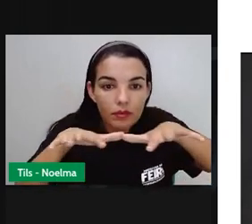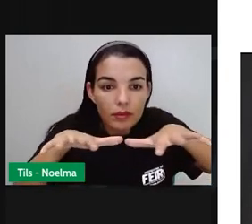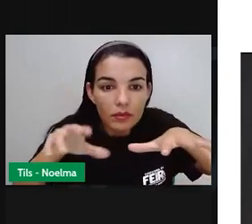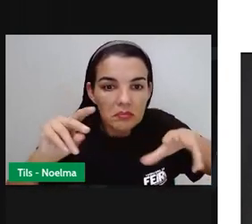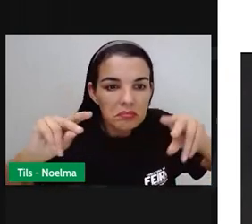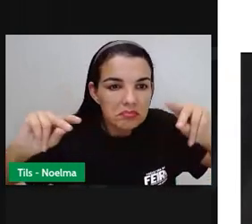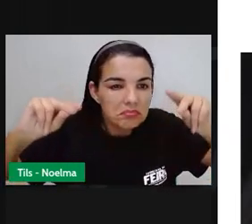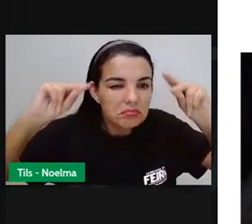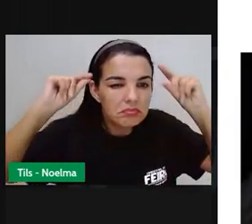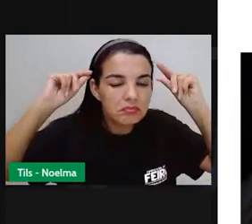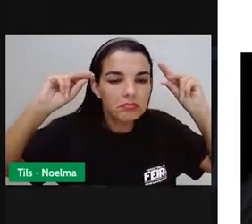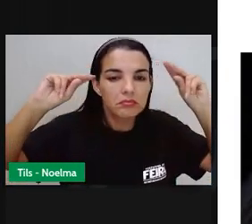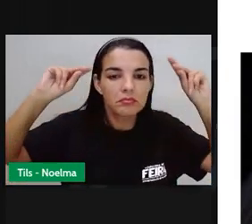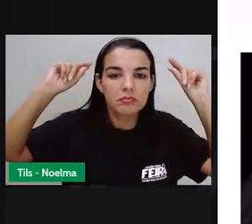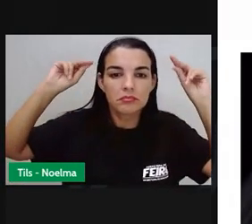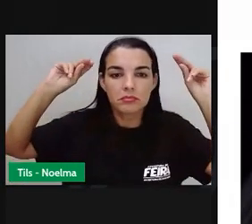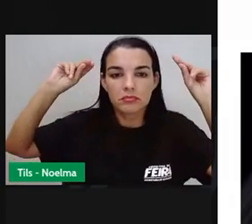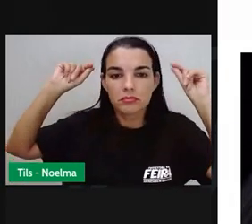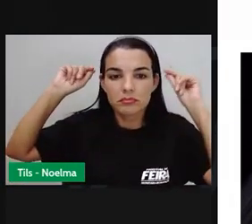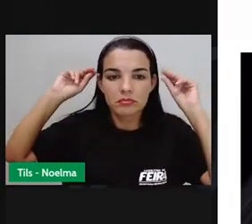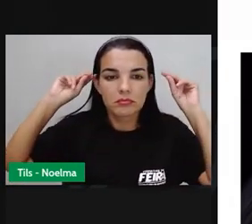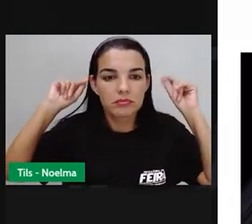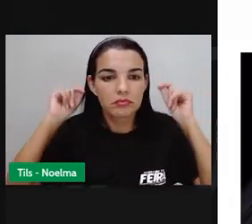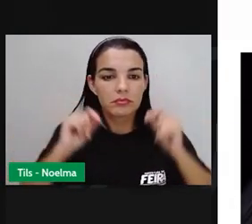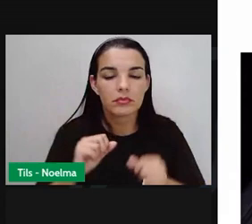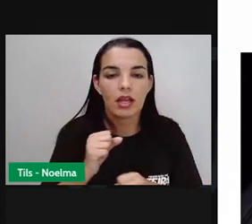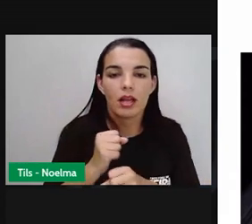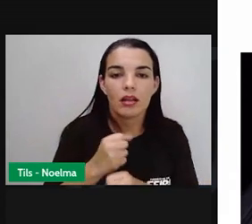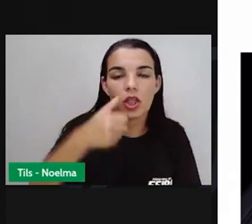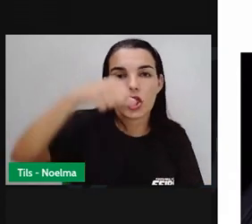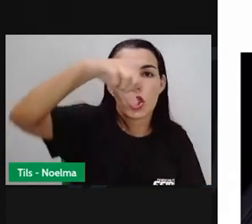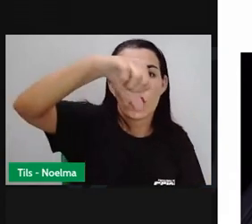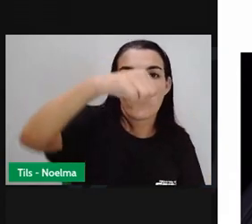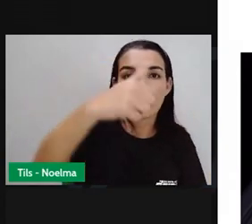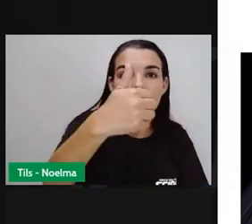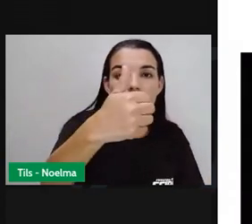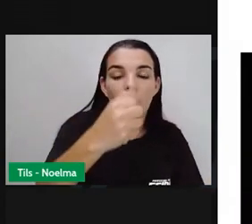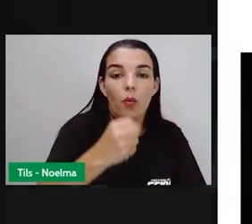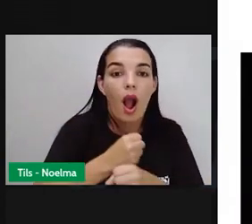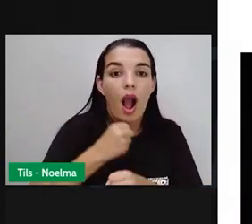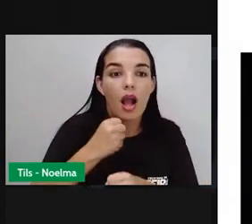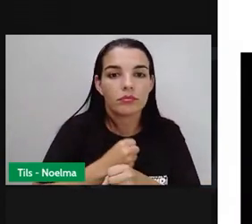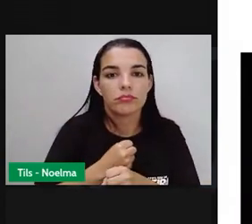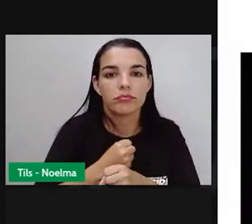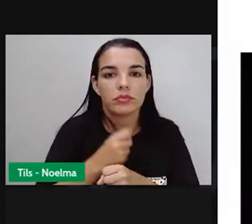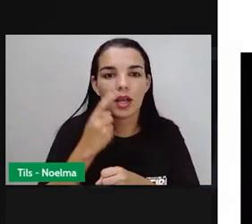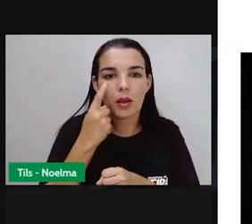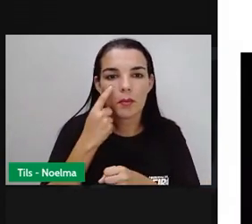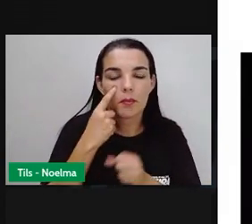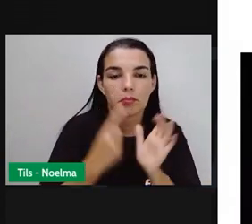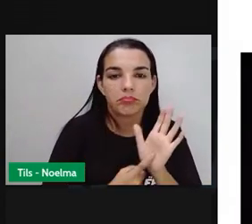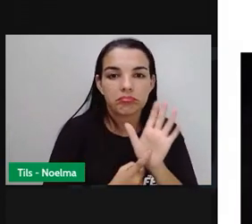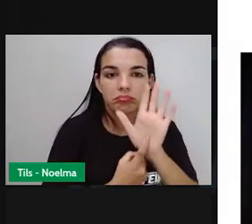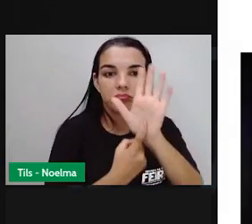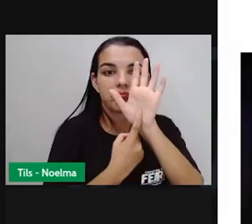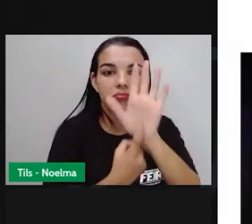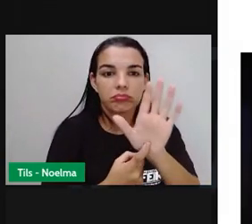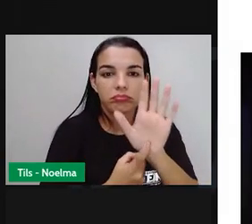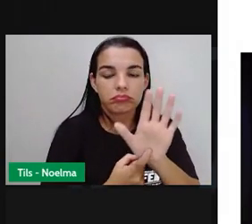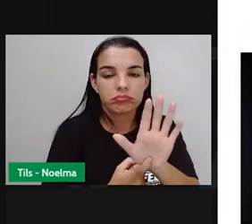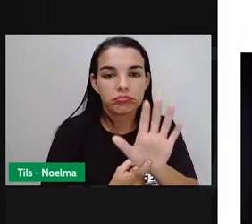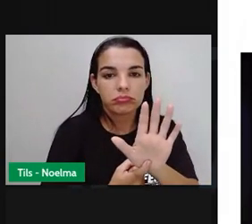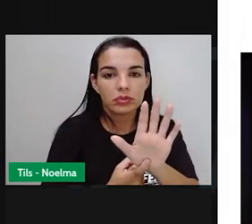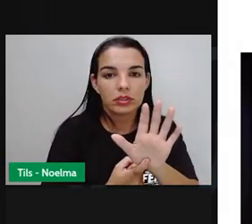Retiro, que era anterior, e funcionou por 91 anos. A exposição é um panorama da